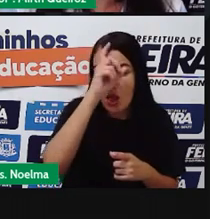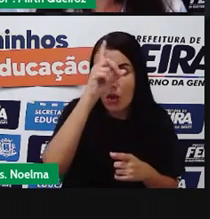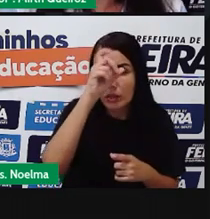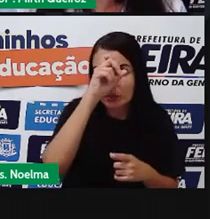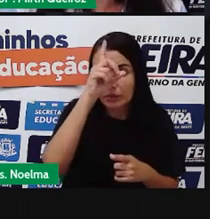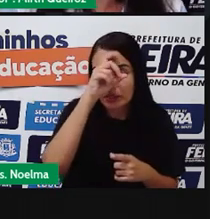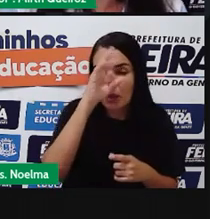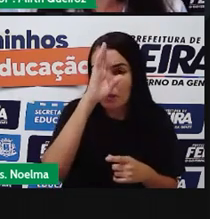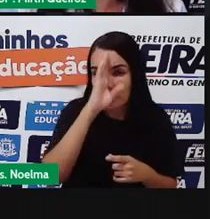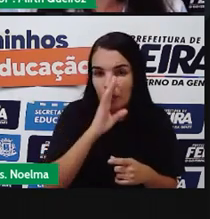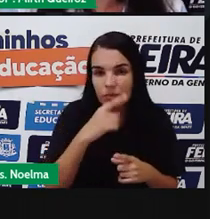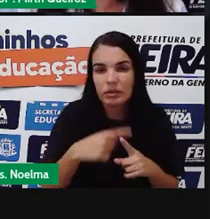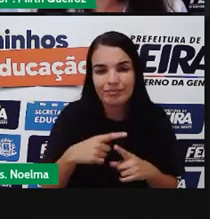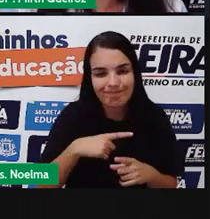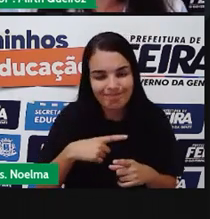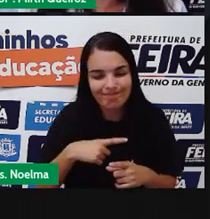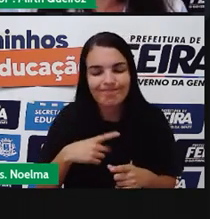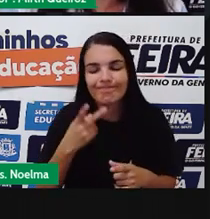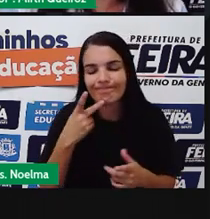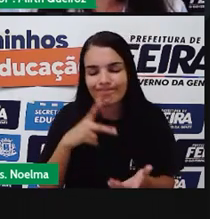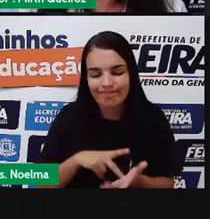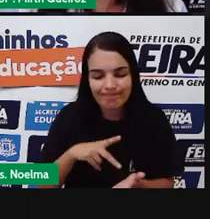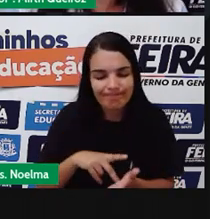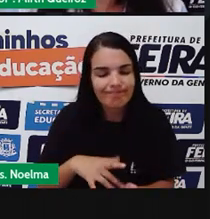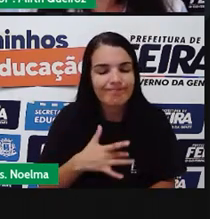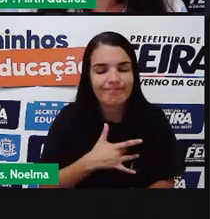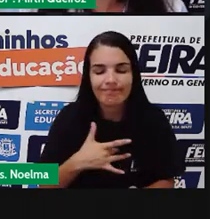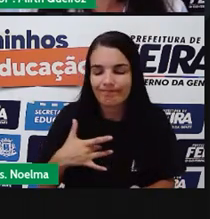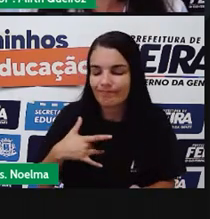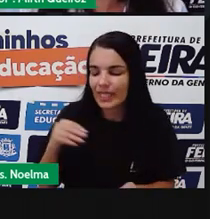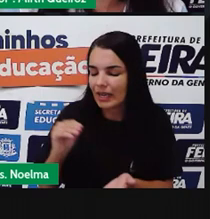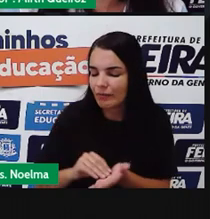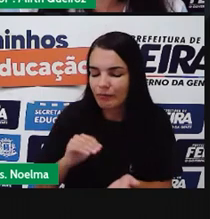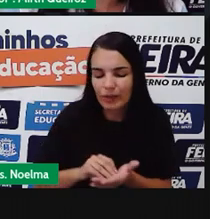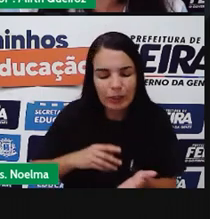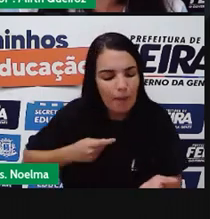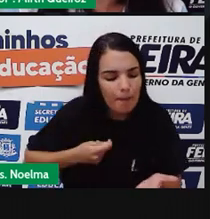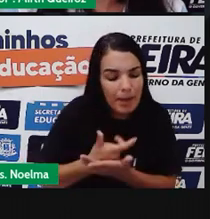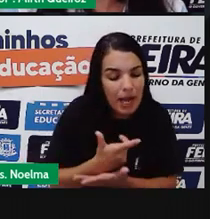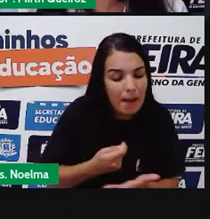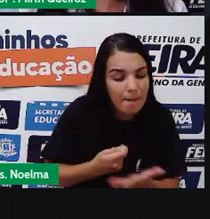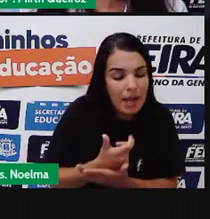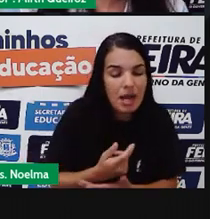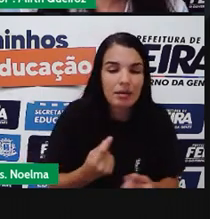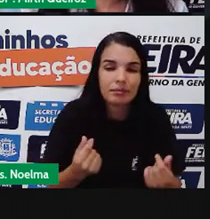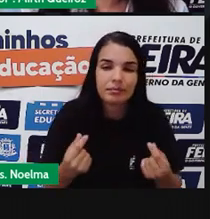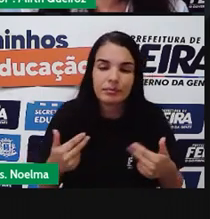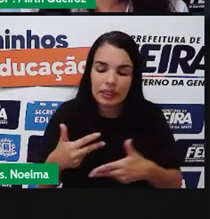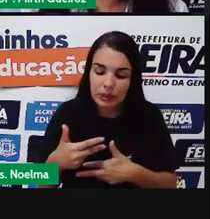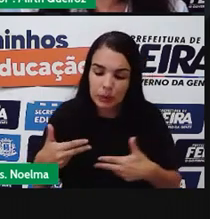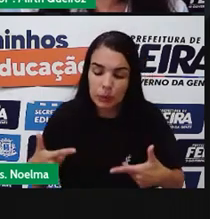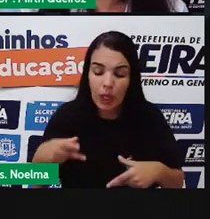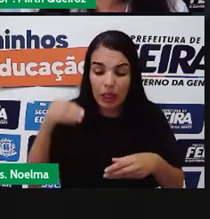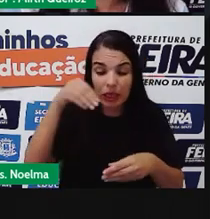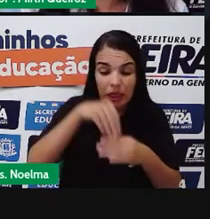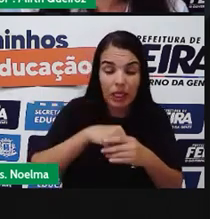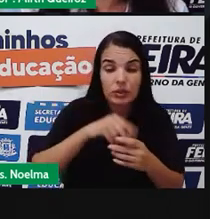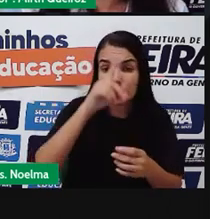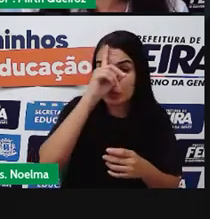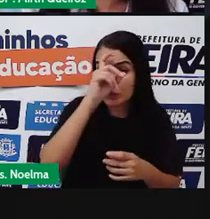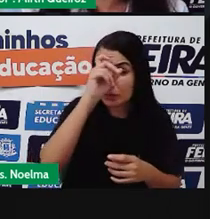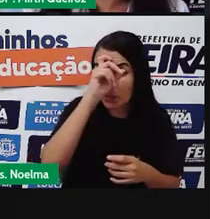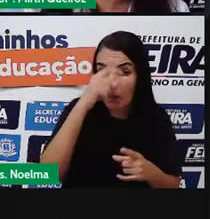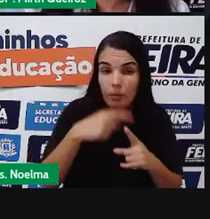Há essa Precariedade Nos hospitais Há também Uma falta De investimentos Nos hospitais Há falta Tanto na parte